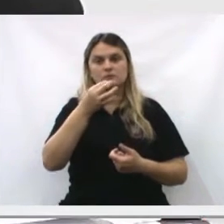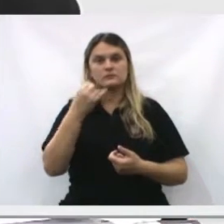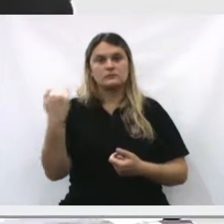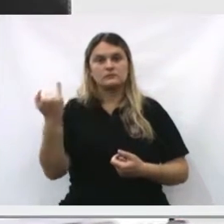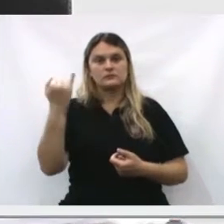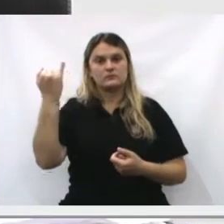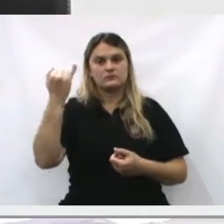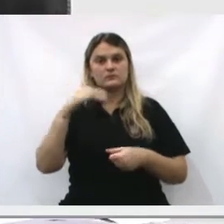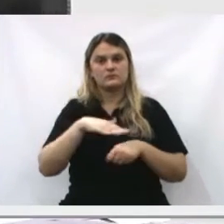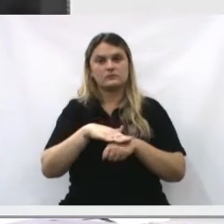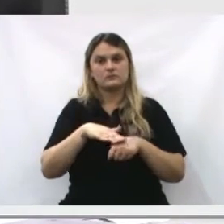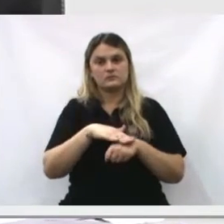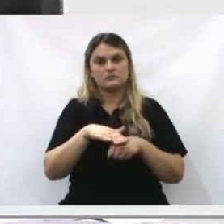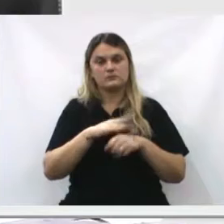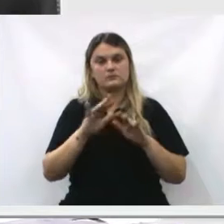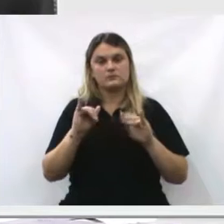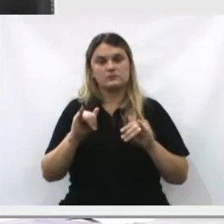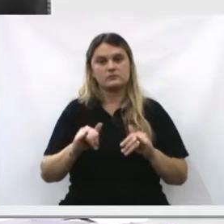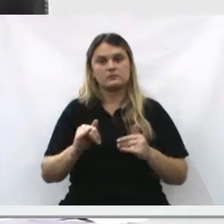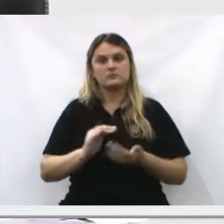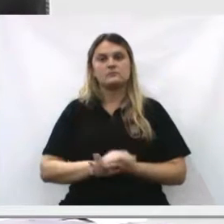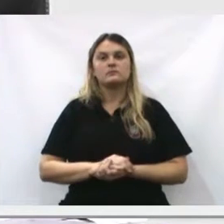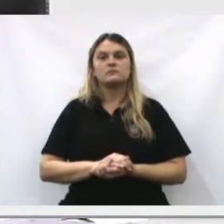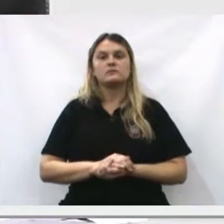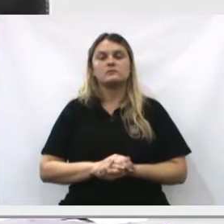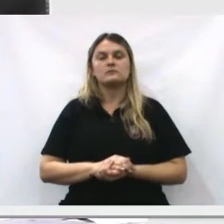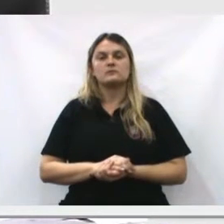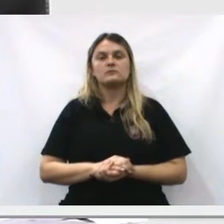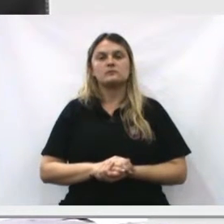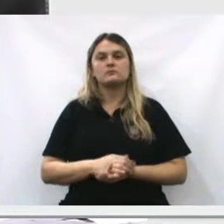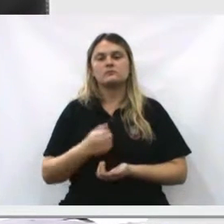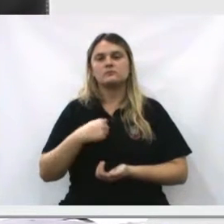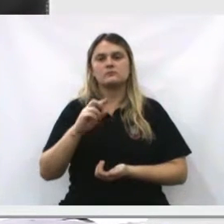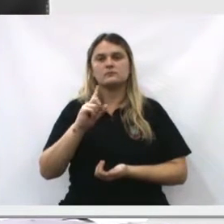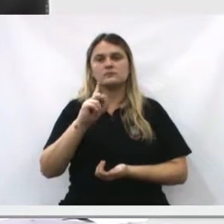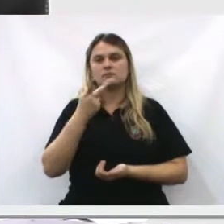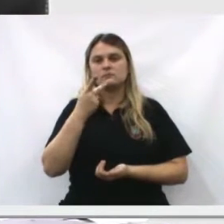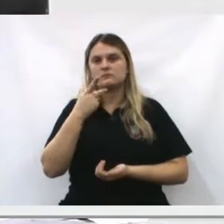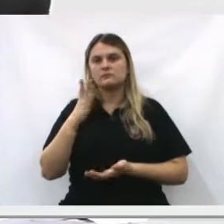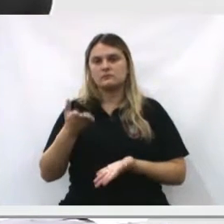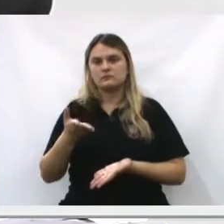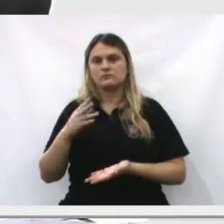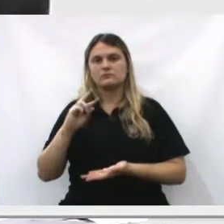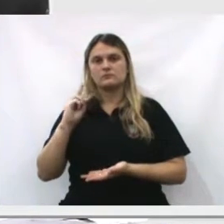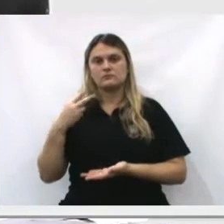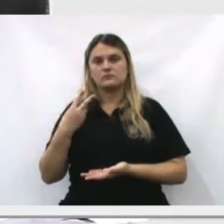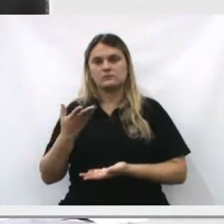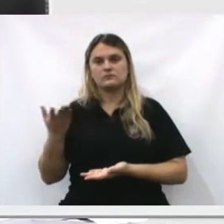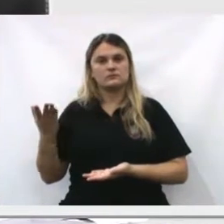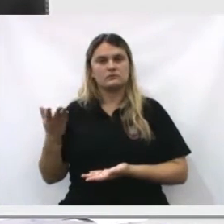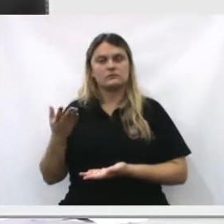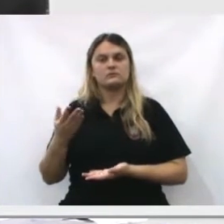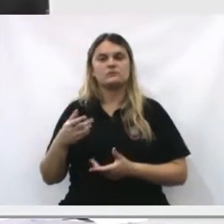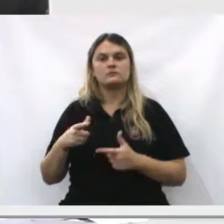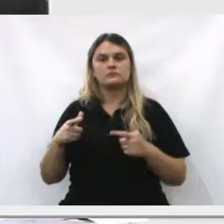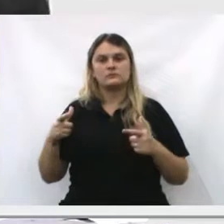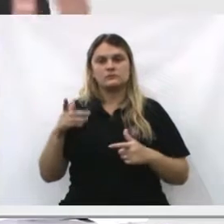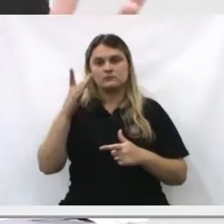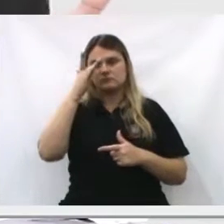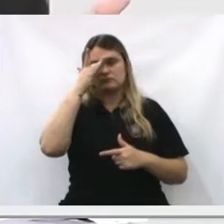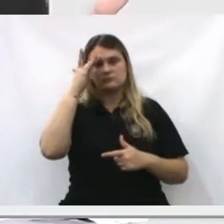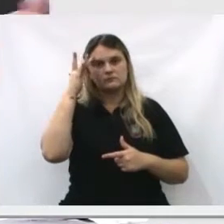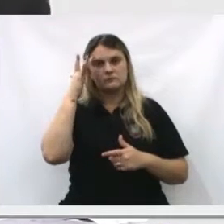que acho importante estar comentando ao final. Não vamos reportar nenhum dos senhores agora nesse momento,